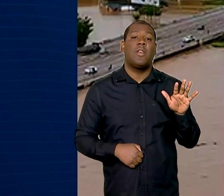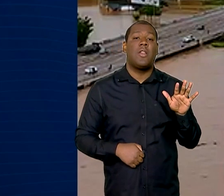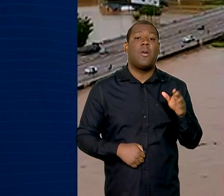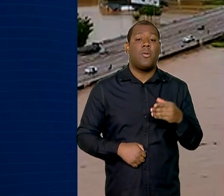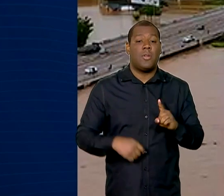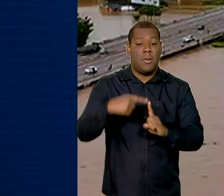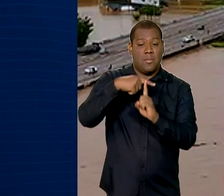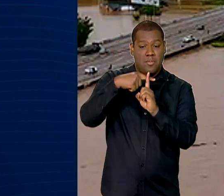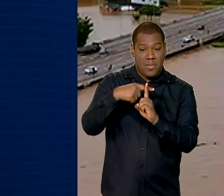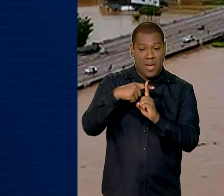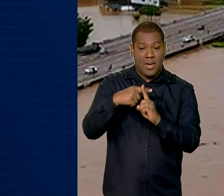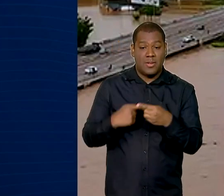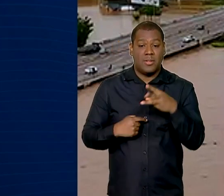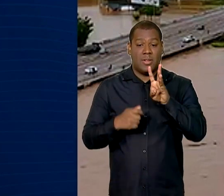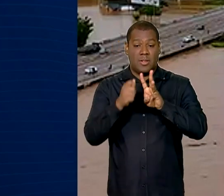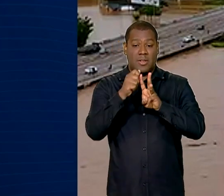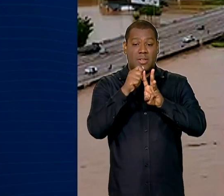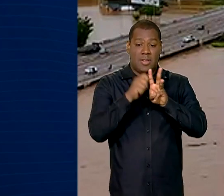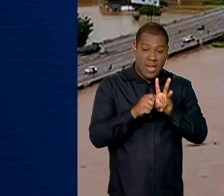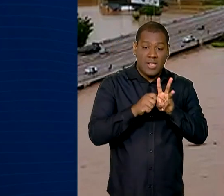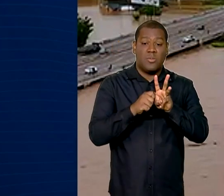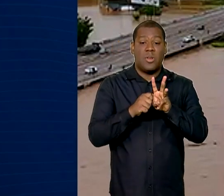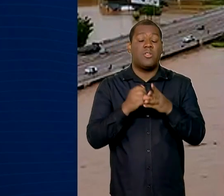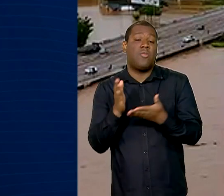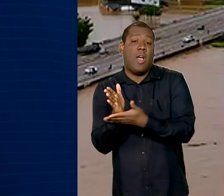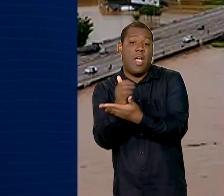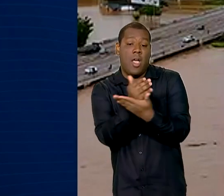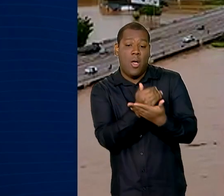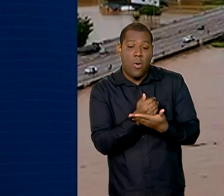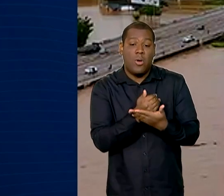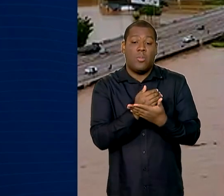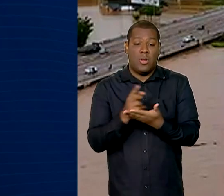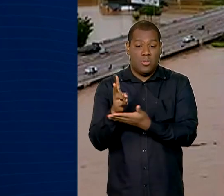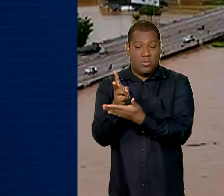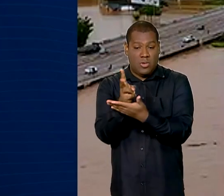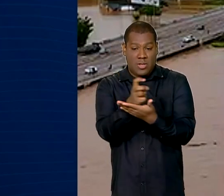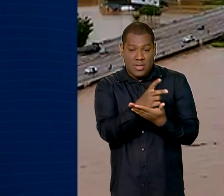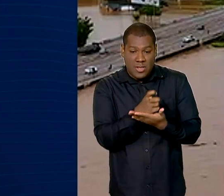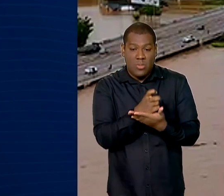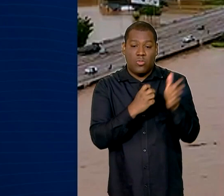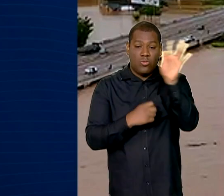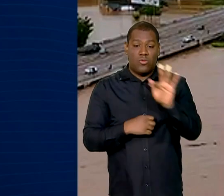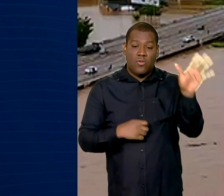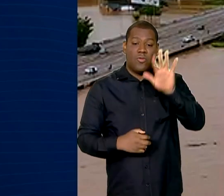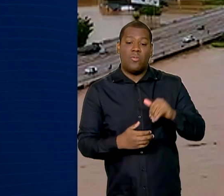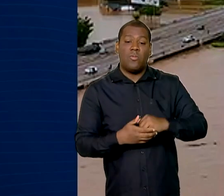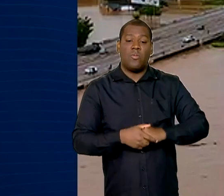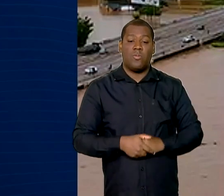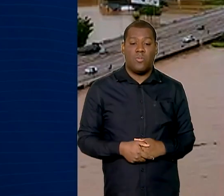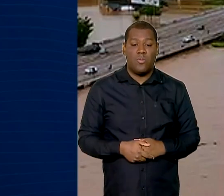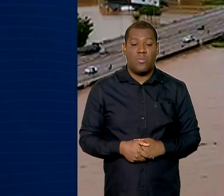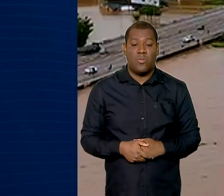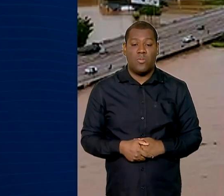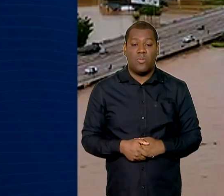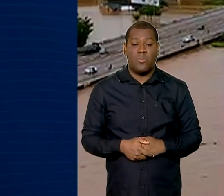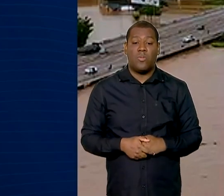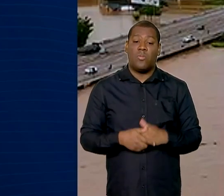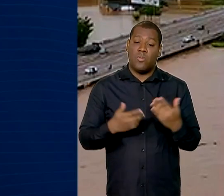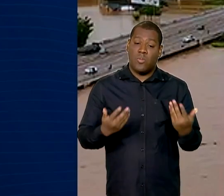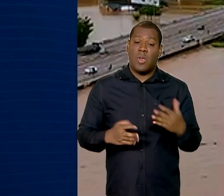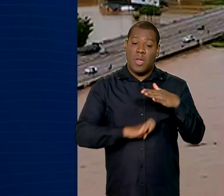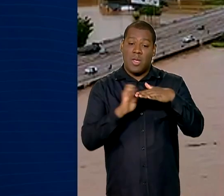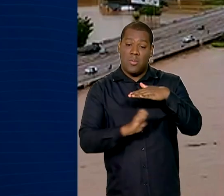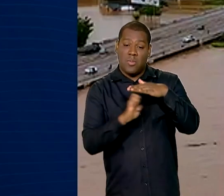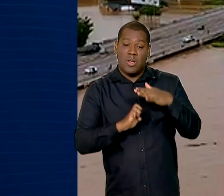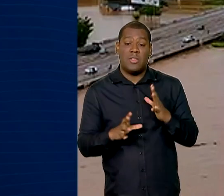prazos de recolhimento dos tributos federais e simples nacional para mais de 203 mil